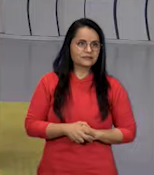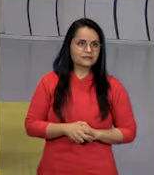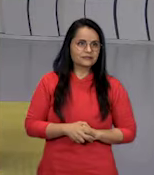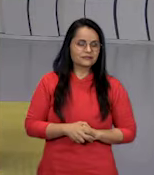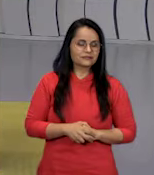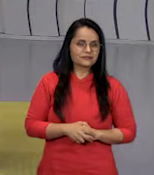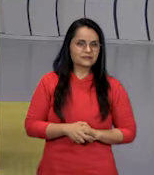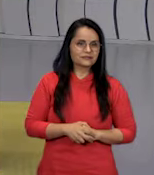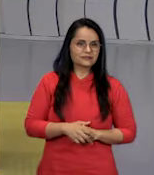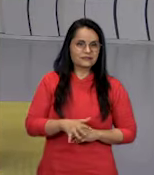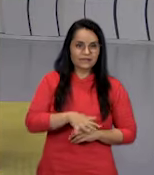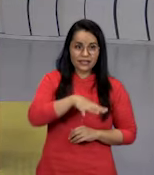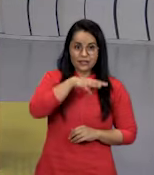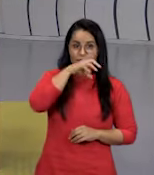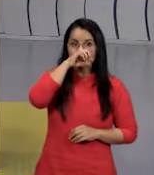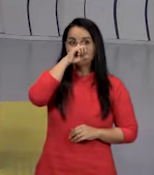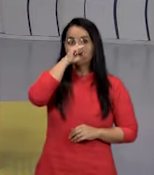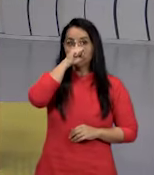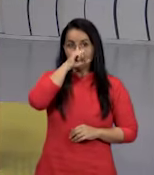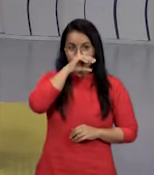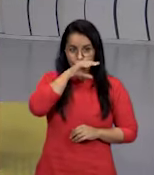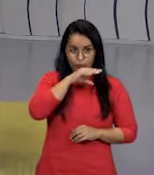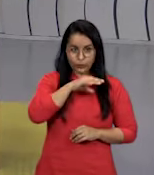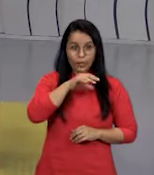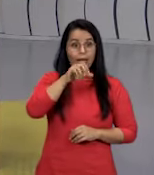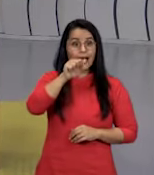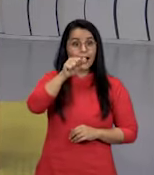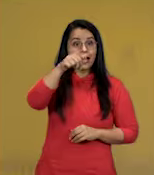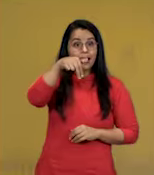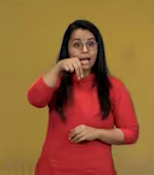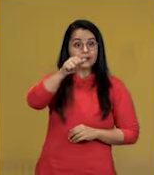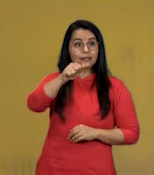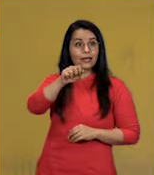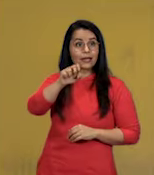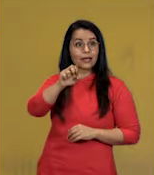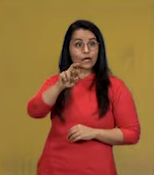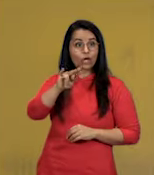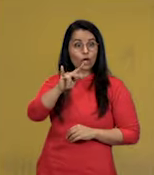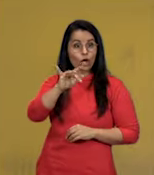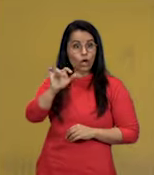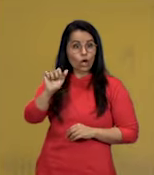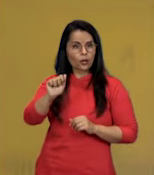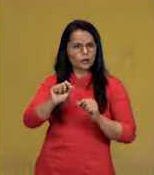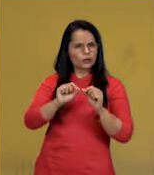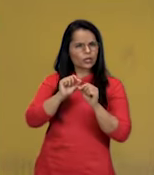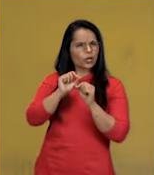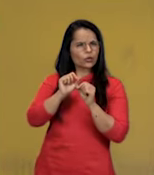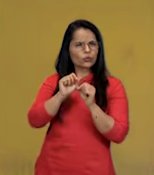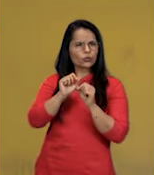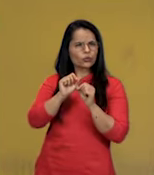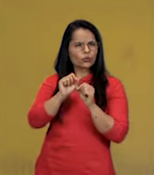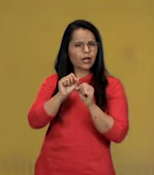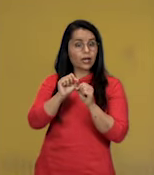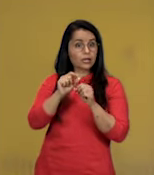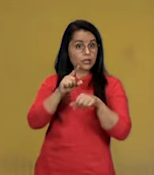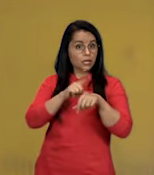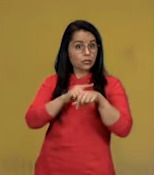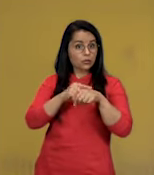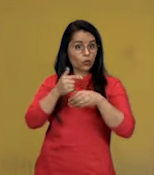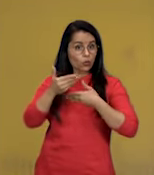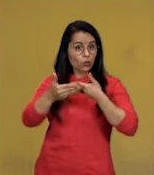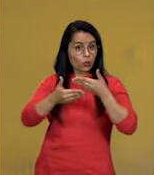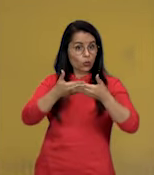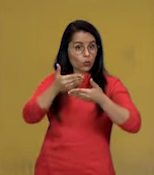Respiração anaeróbica ou fermentação. Nesse processo, não vai haver